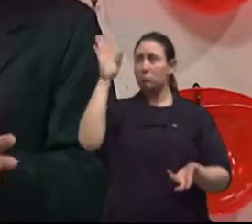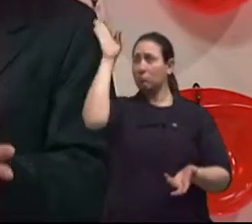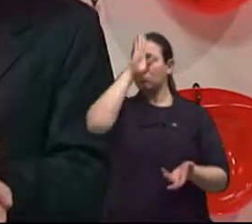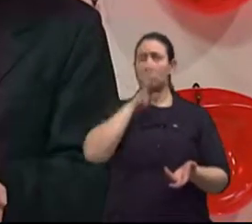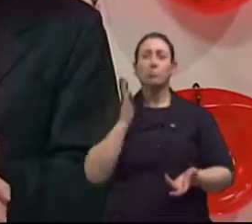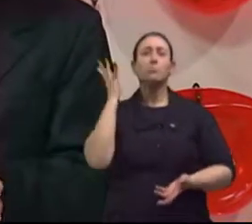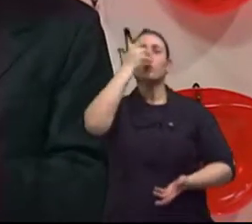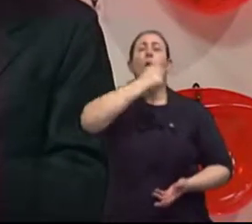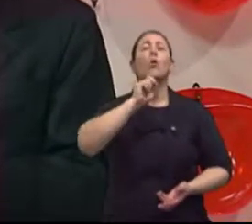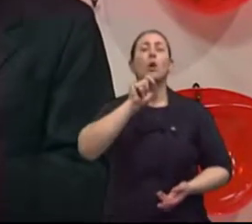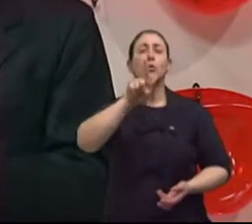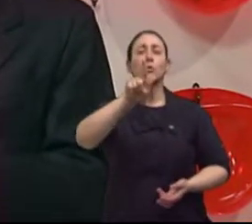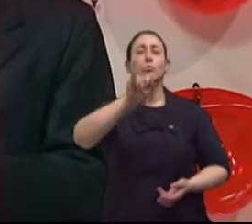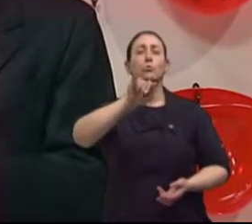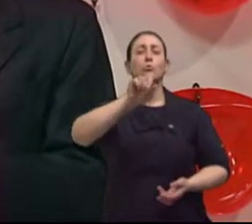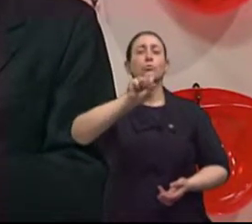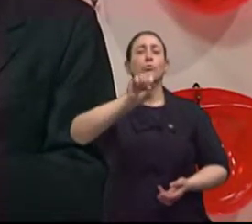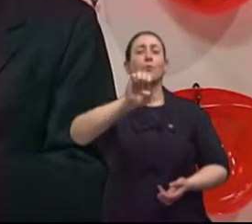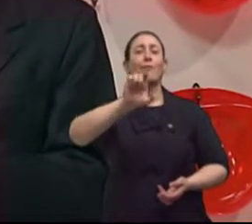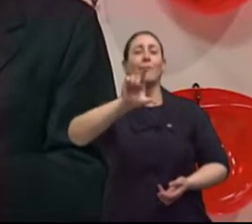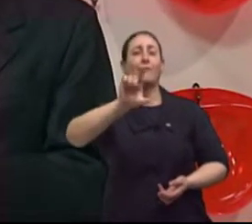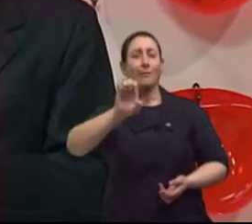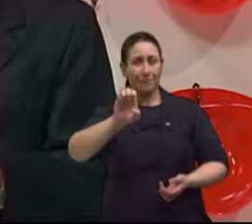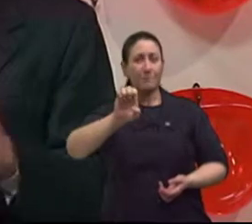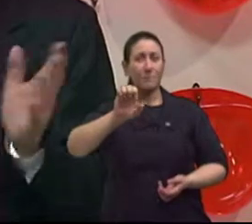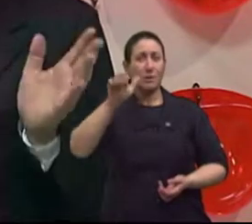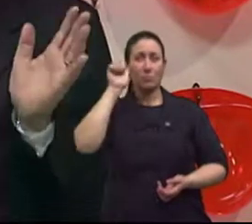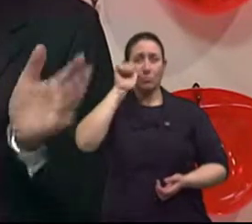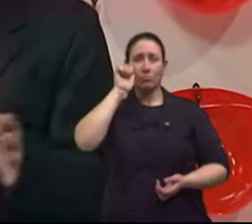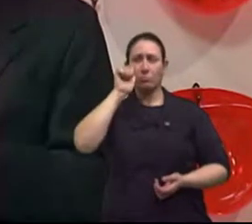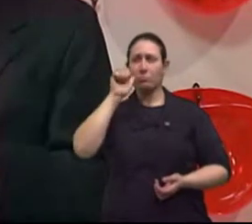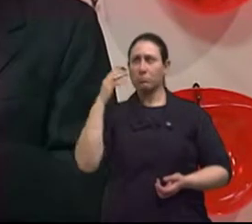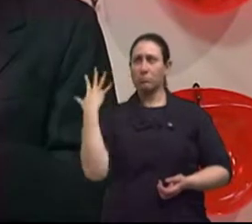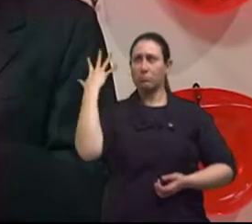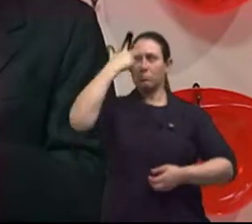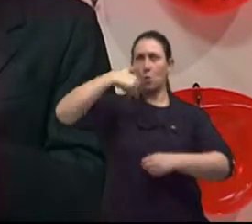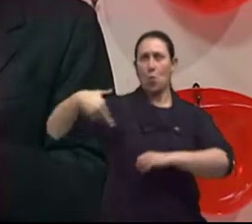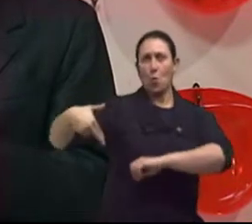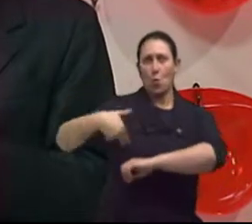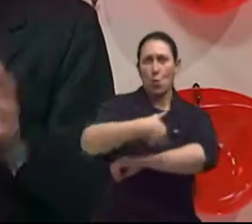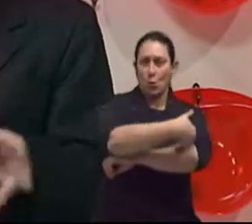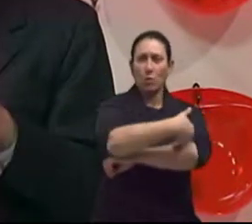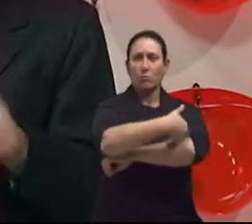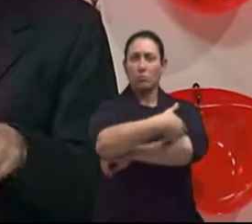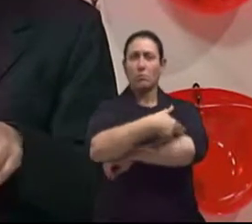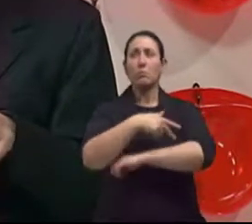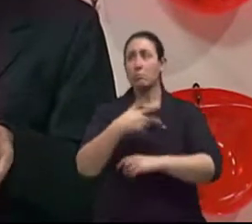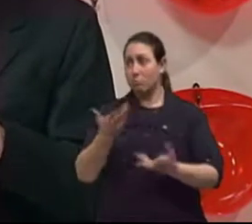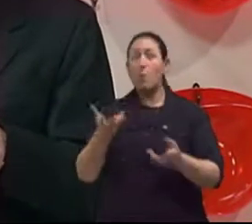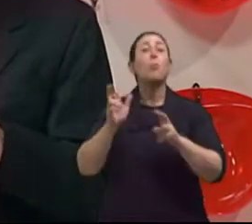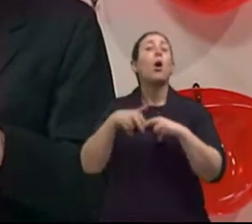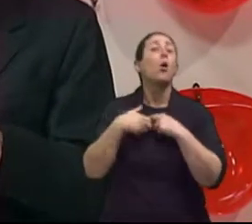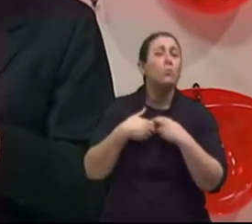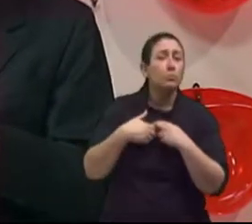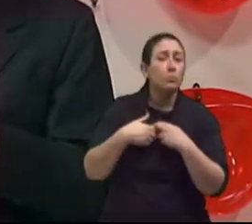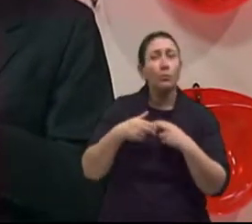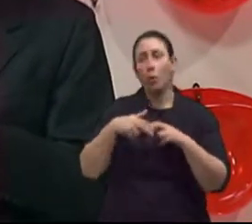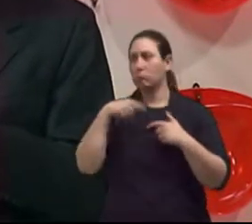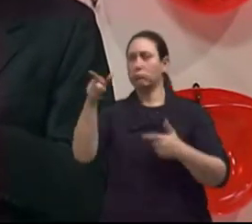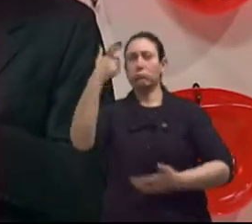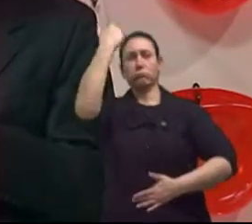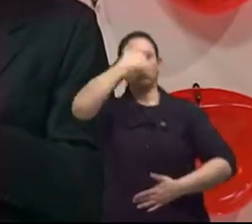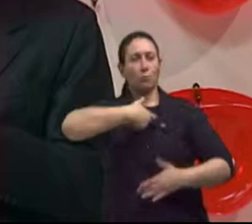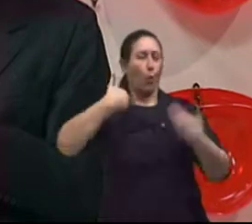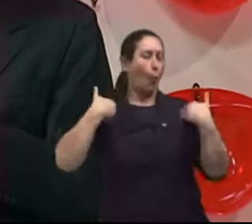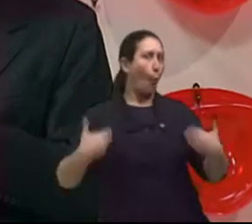bonita é a Gisele Bündchen, e a mais rica dessas que estão por aí. Por quê? Graças aos seus atributos